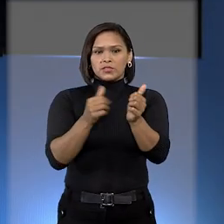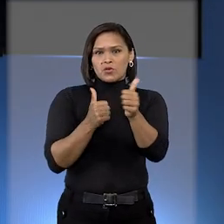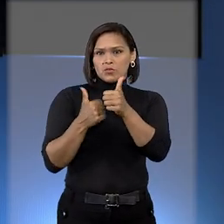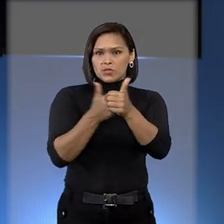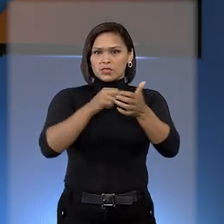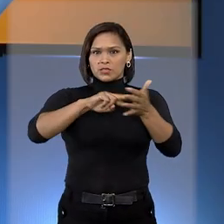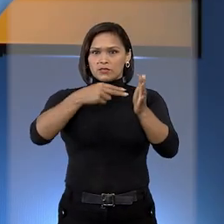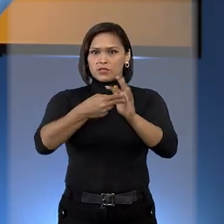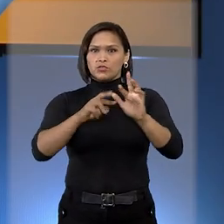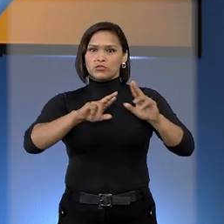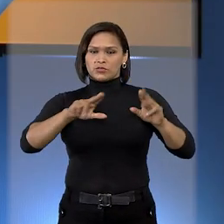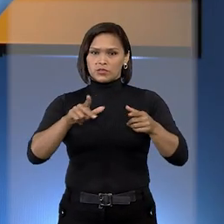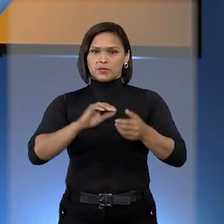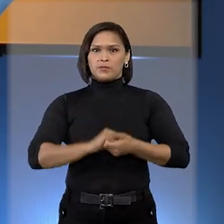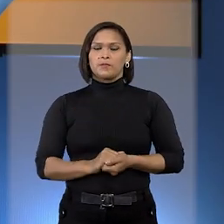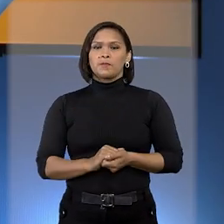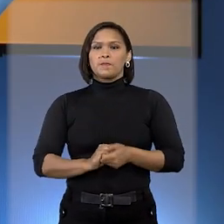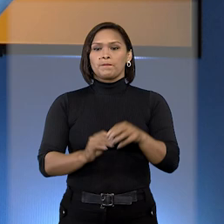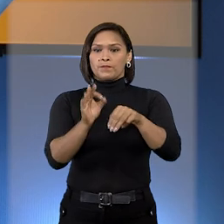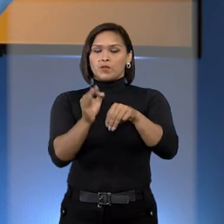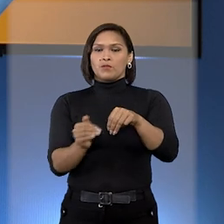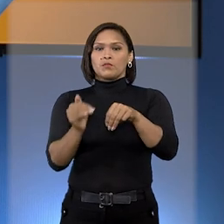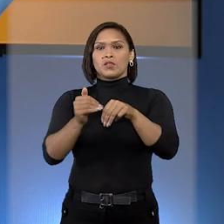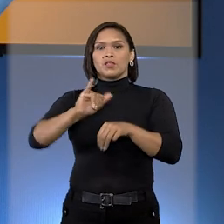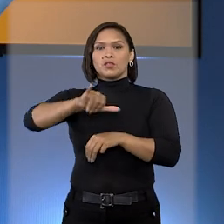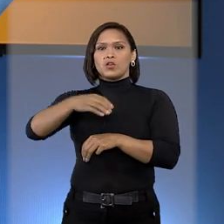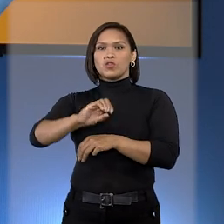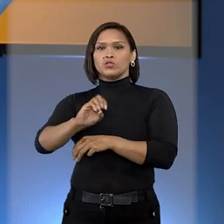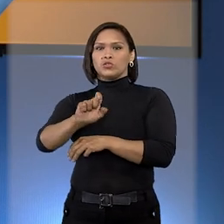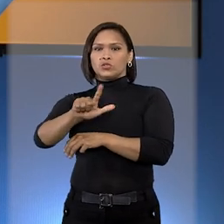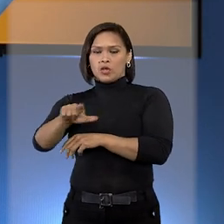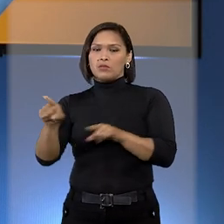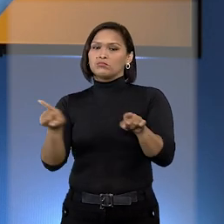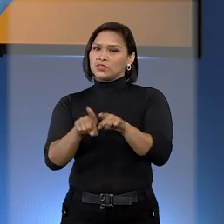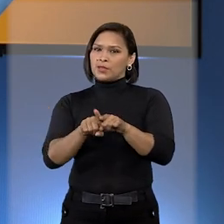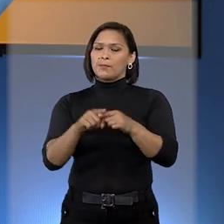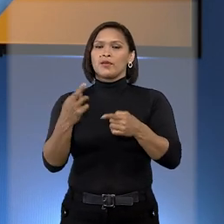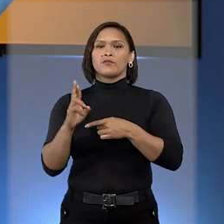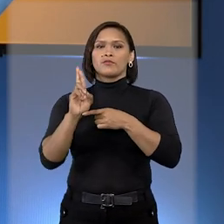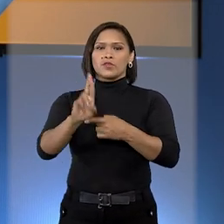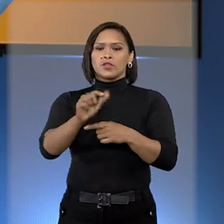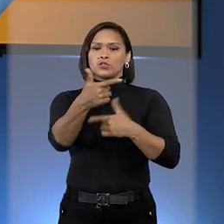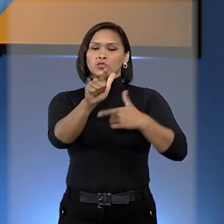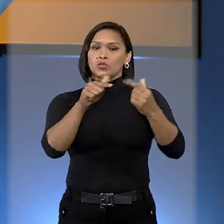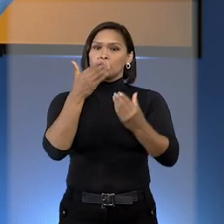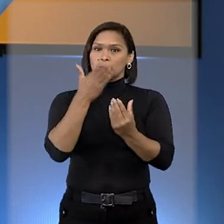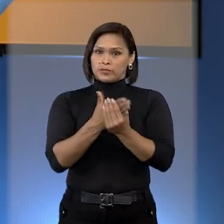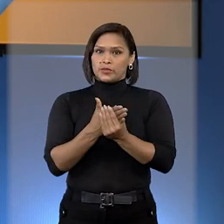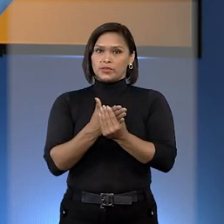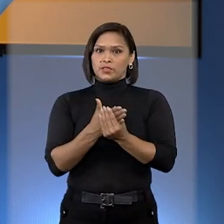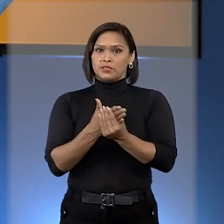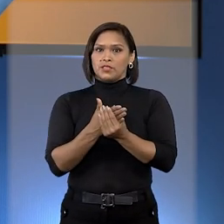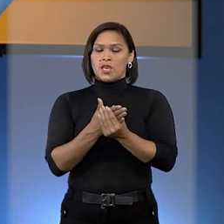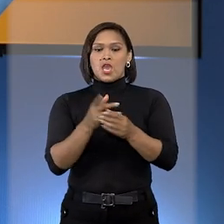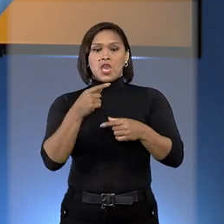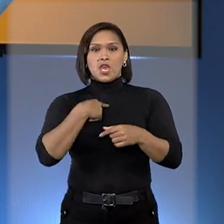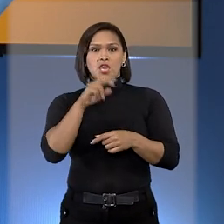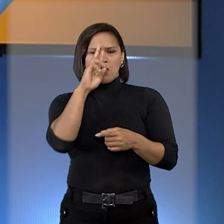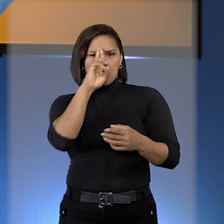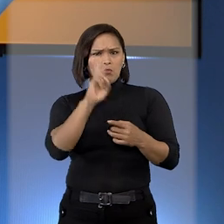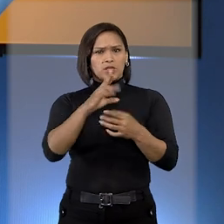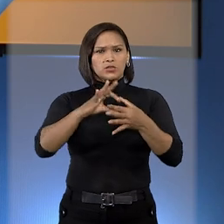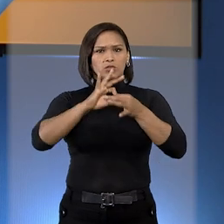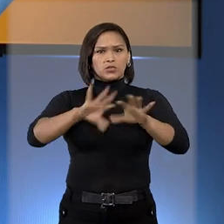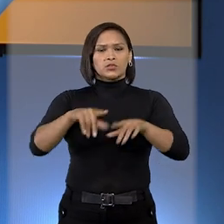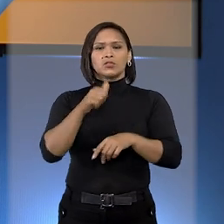princípio da insignificância. O ministro Joel Ilan Paciornik também foi relator de outro caso e mandou soltar